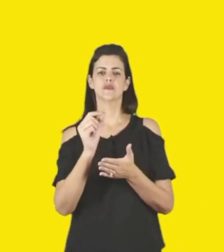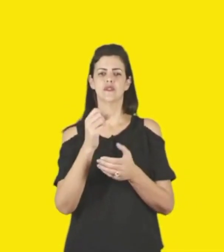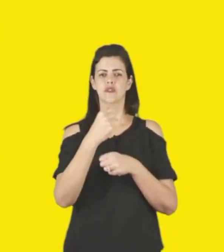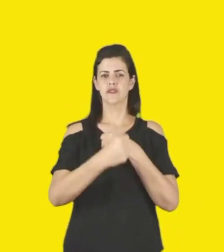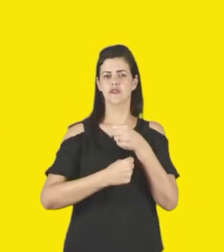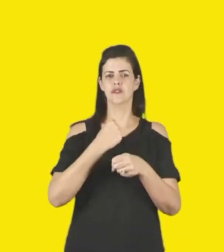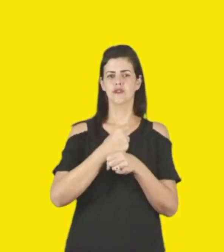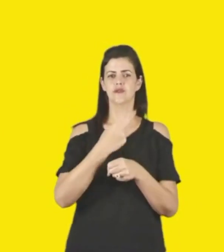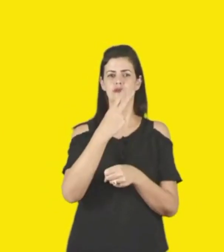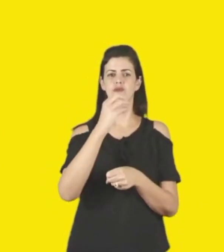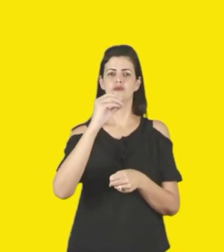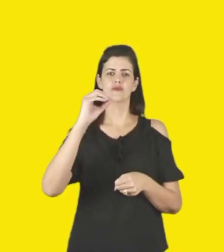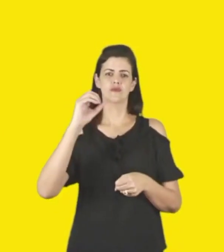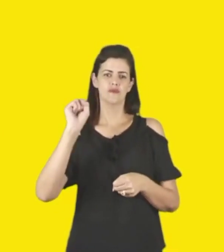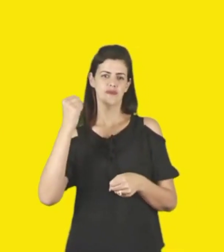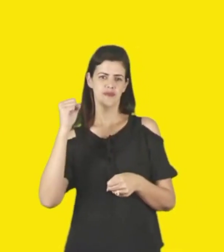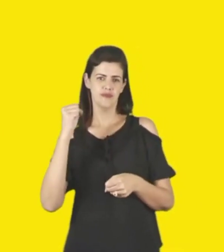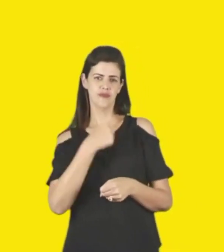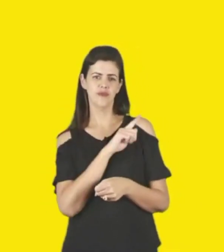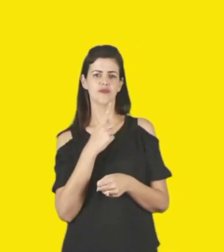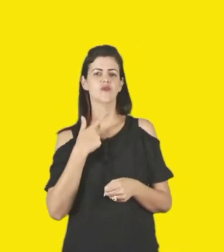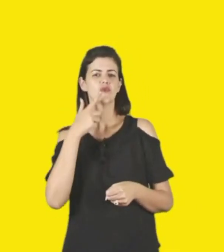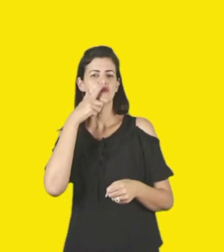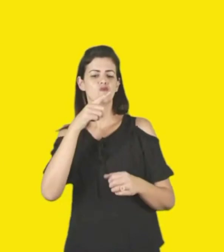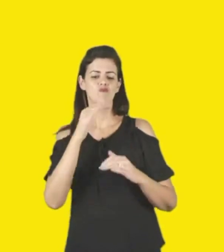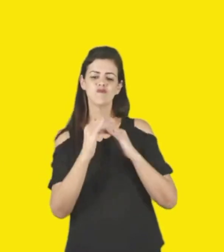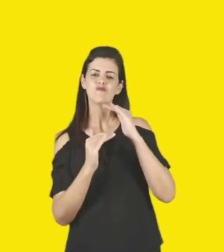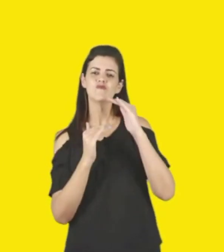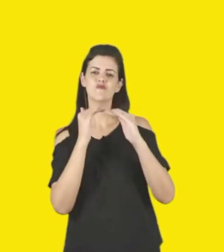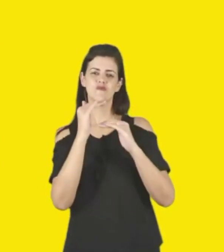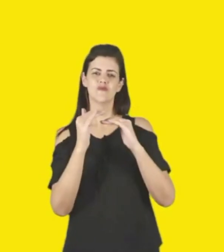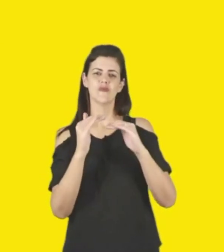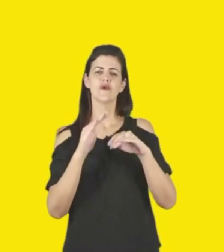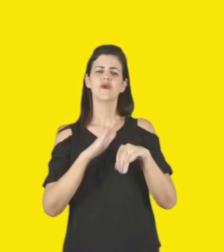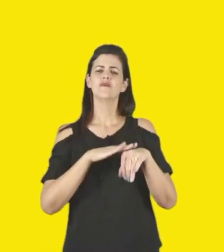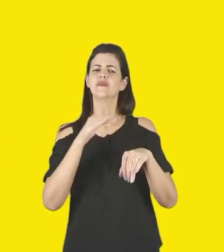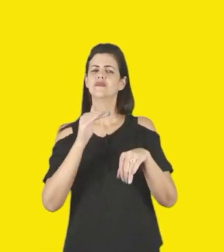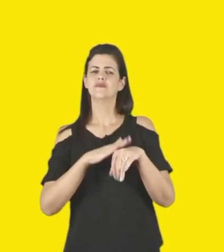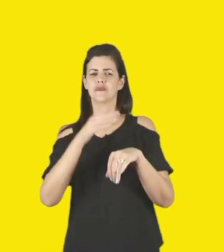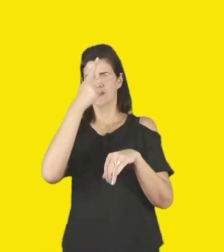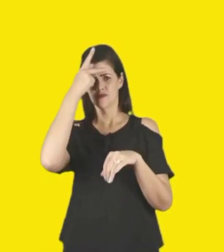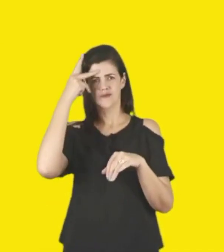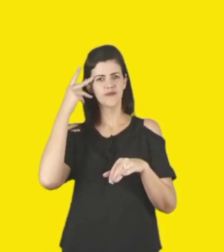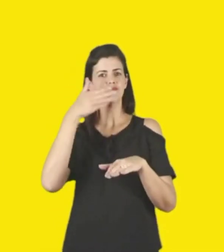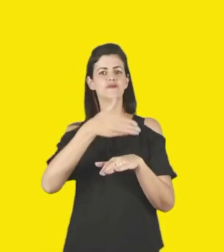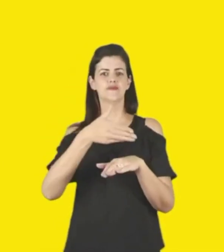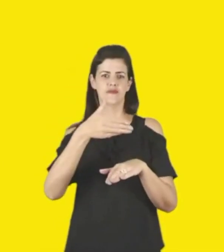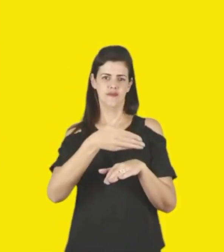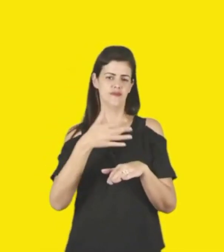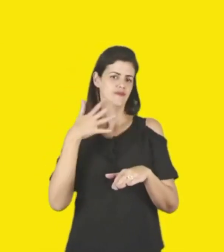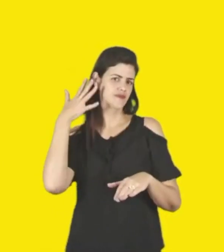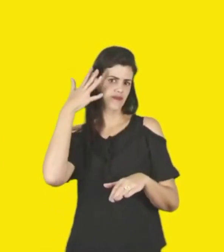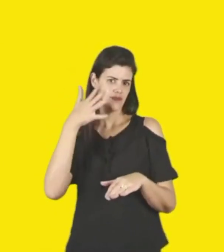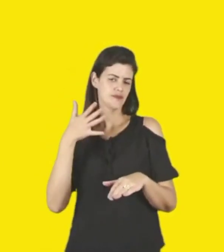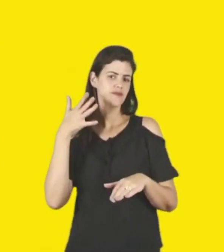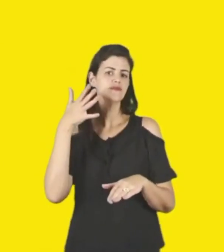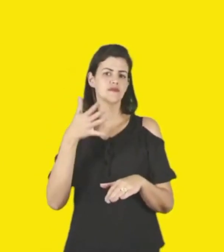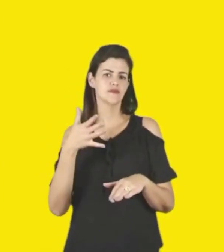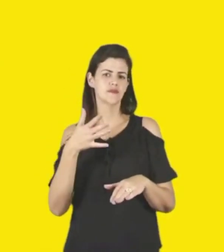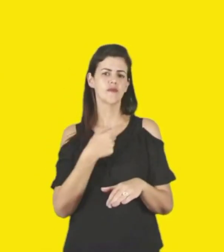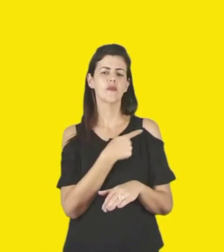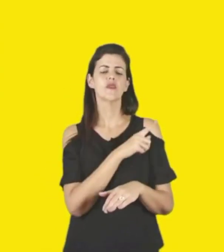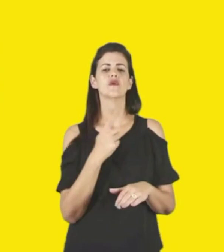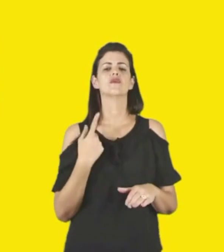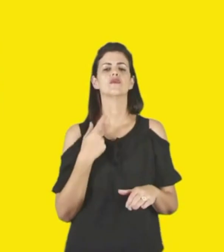SESC de Artes tem alcançado um número cada vez maior de cidadãos e cidadãs. Esse incremento se reflete em